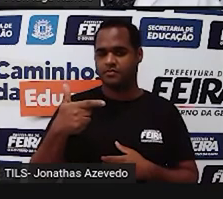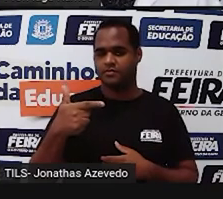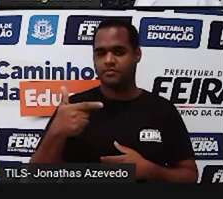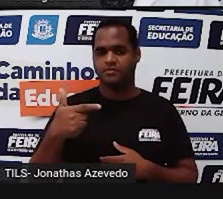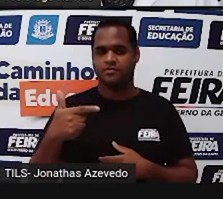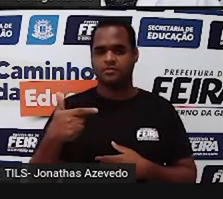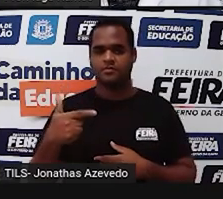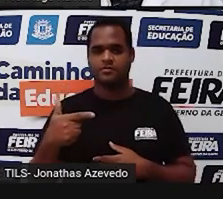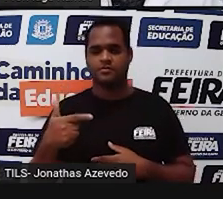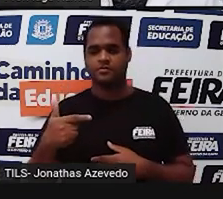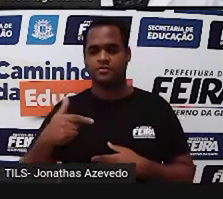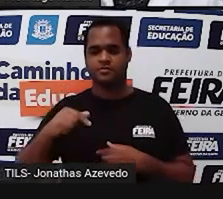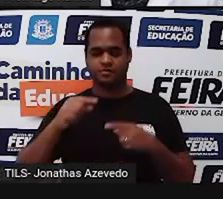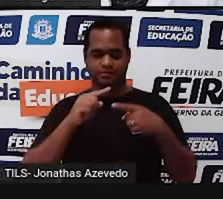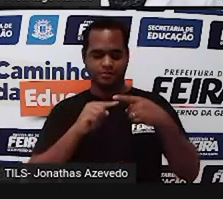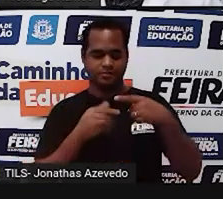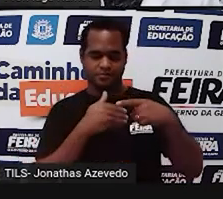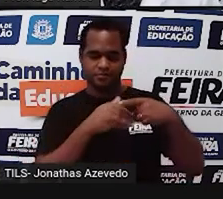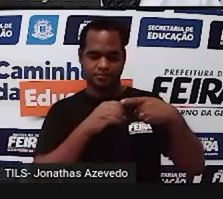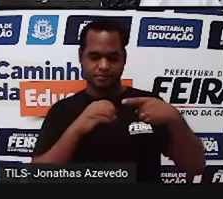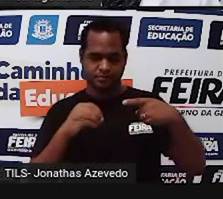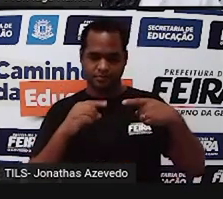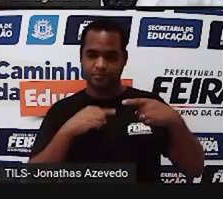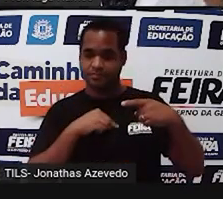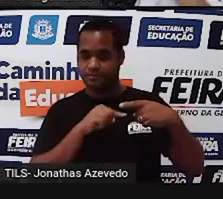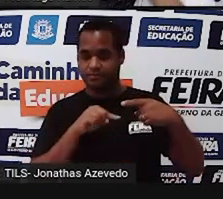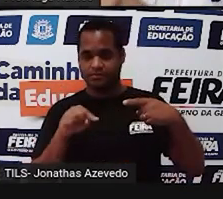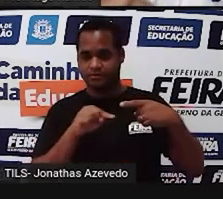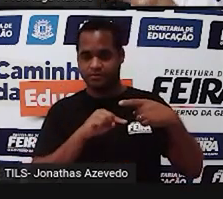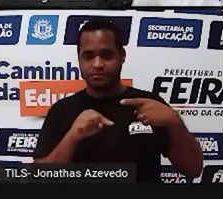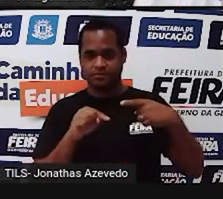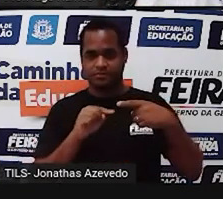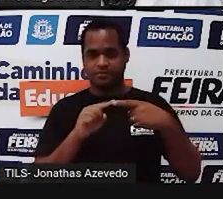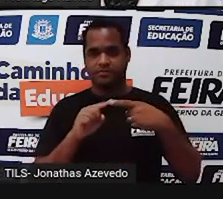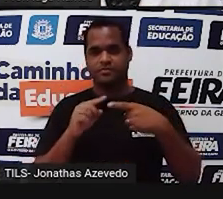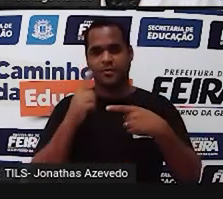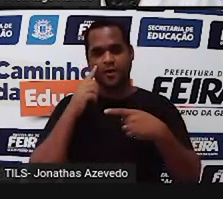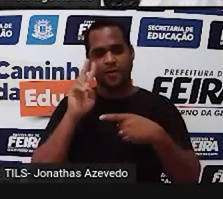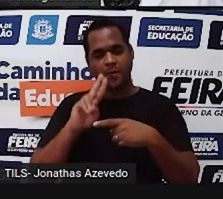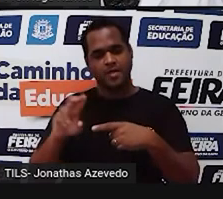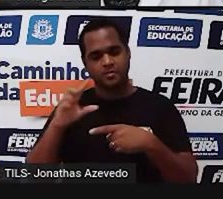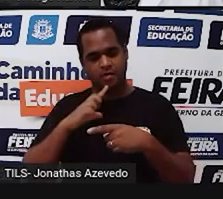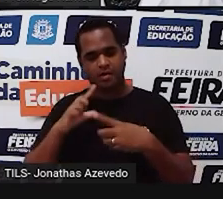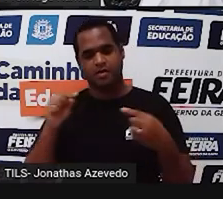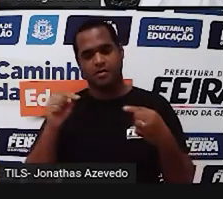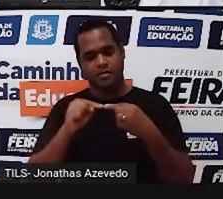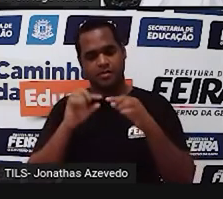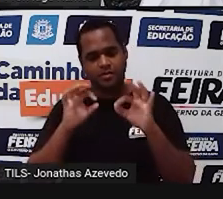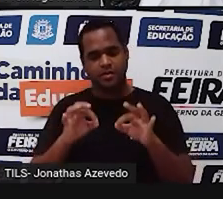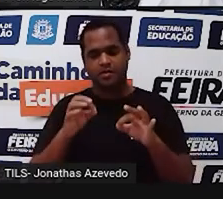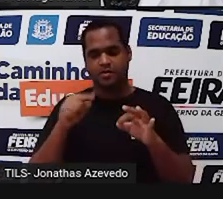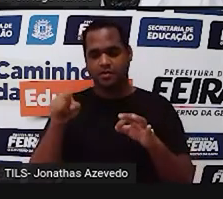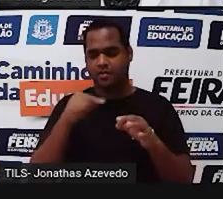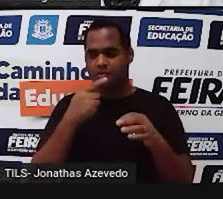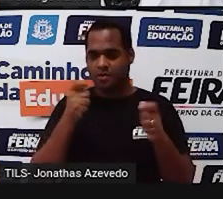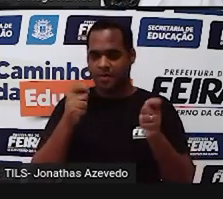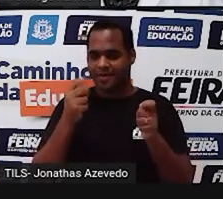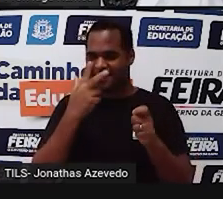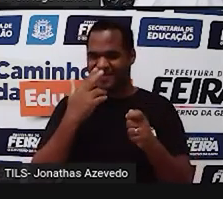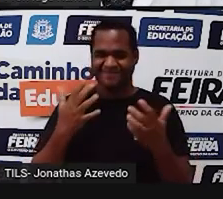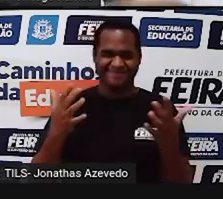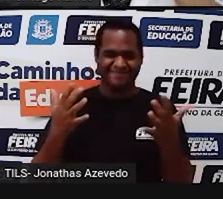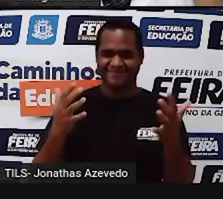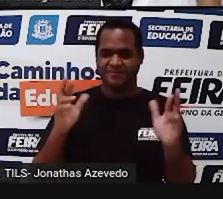tracinho da fração e o número 100 embaixo. a gente vai usar mesmo desse jeitinho aí, muito embora pareça esquisito.